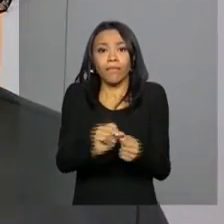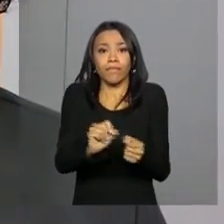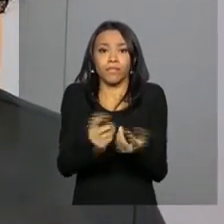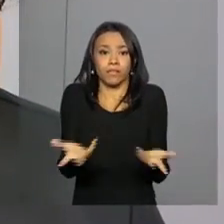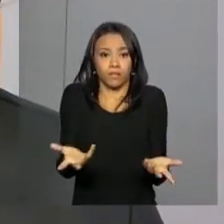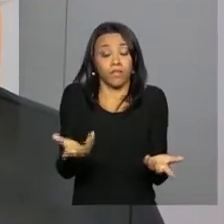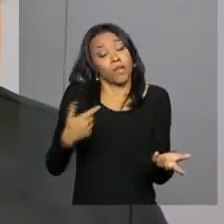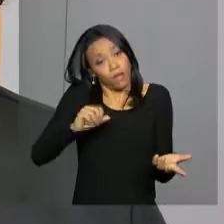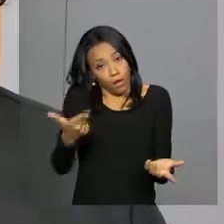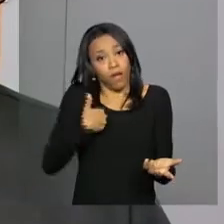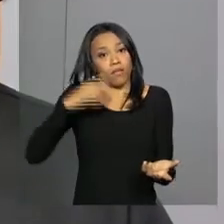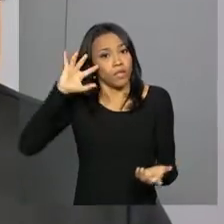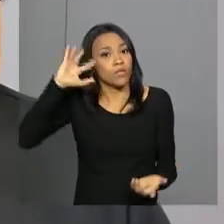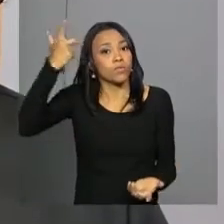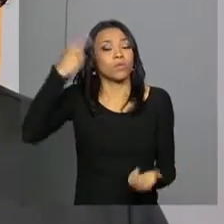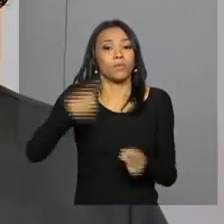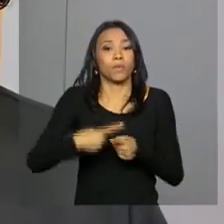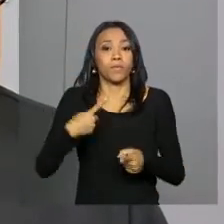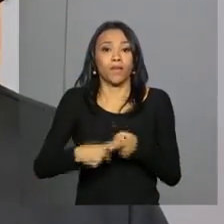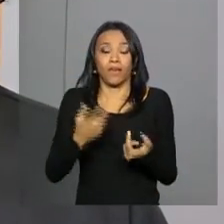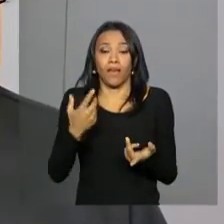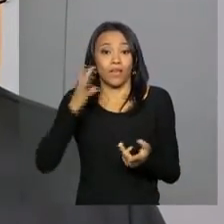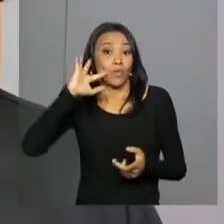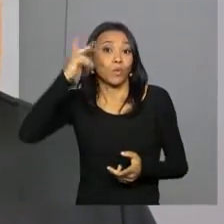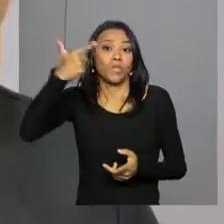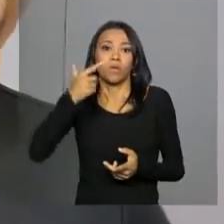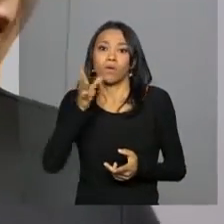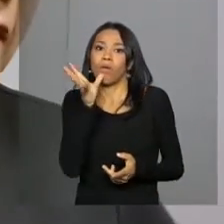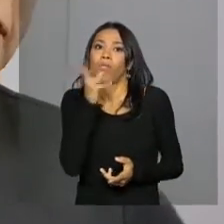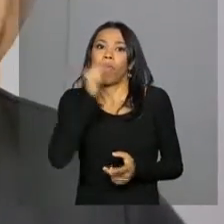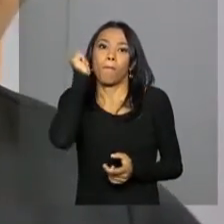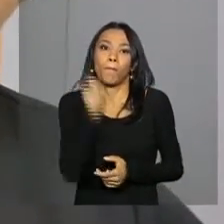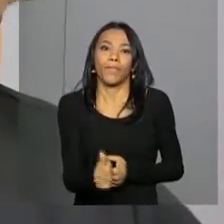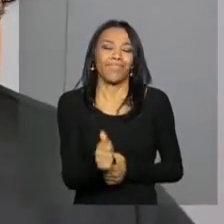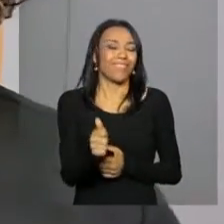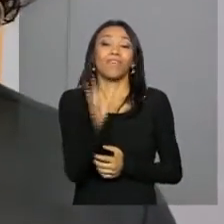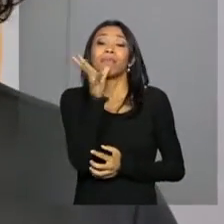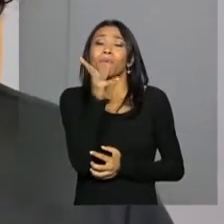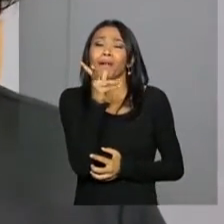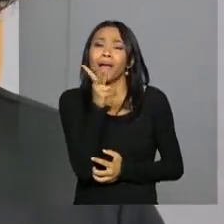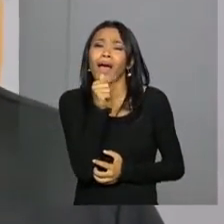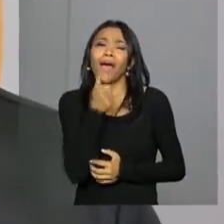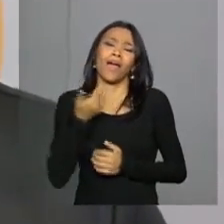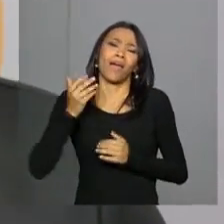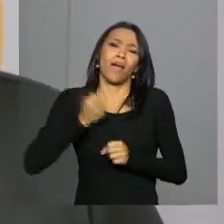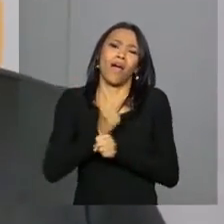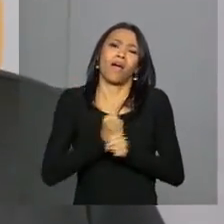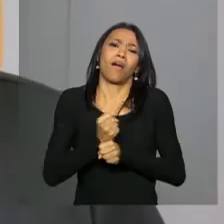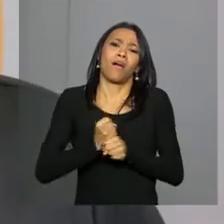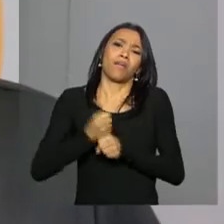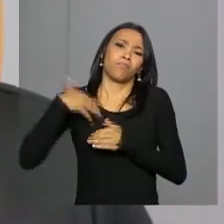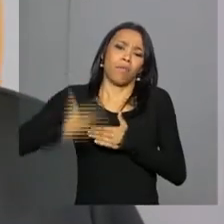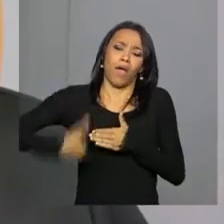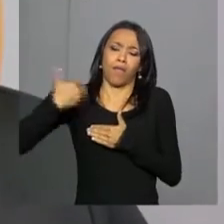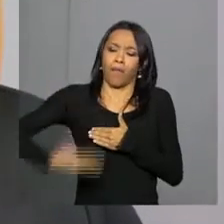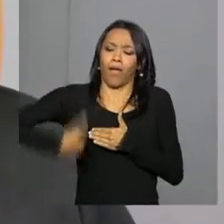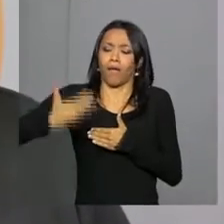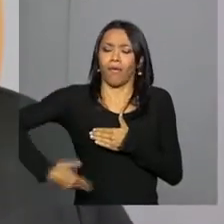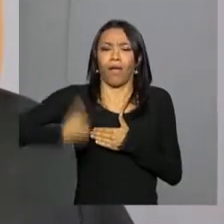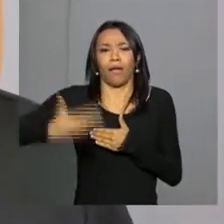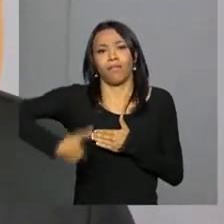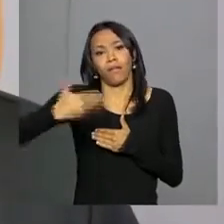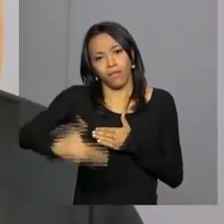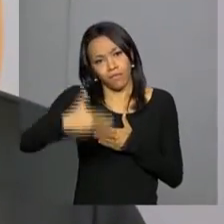solução estruturada, porque a solução não é de curto prazo. Ela terá que ser construída ao longo, considerando médio e longo prazo. Nós